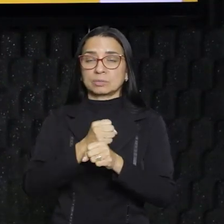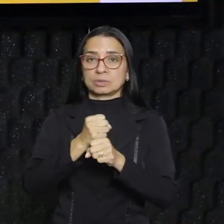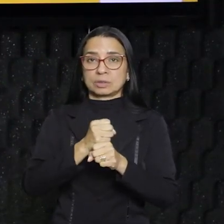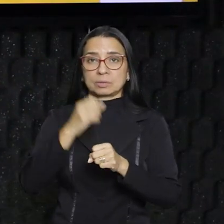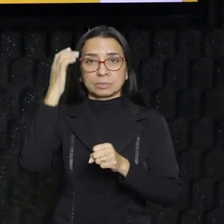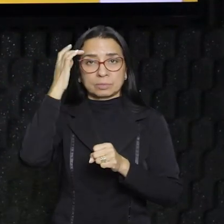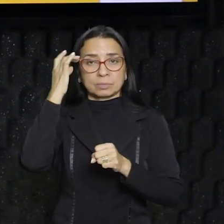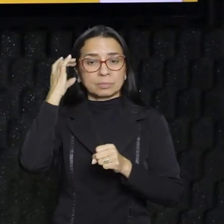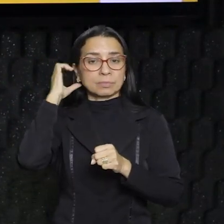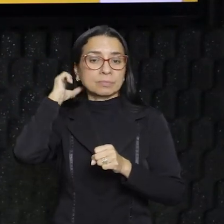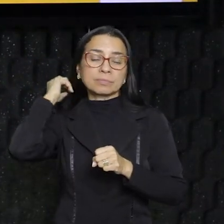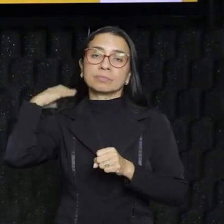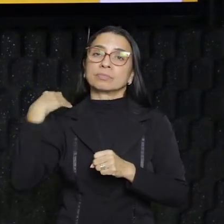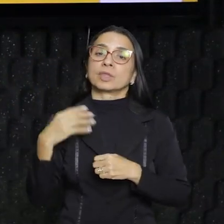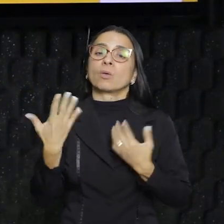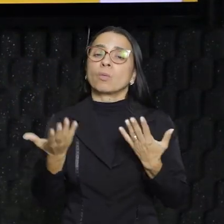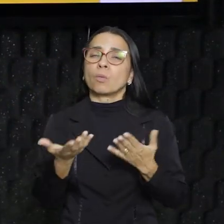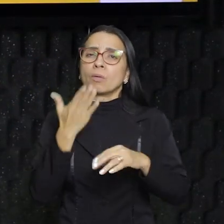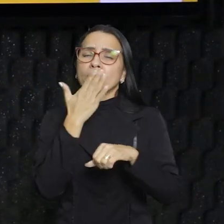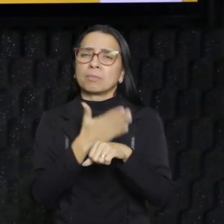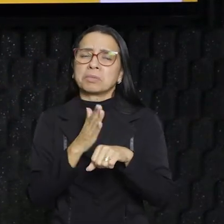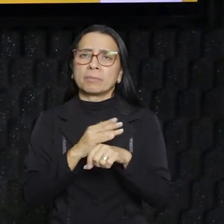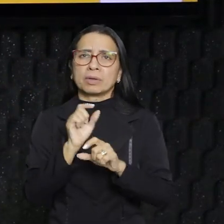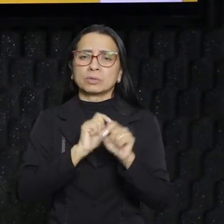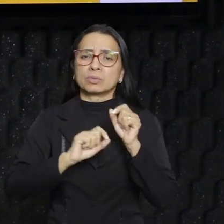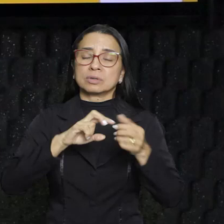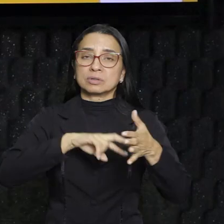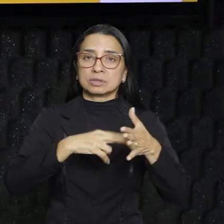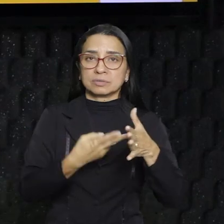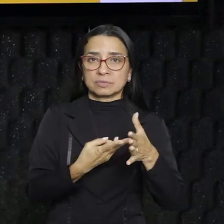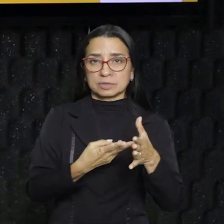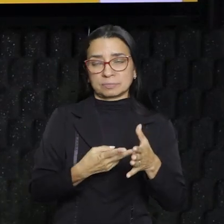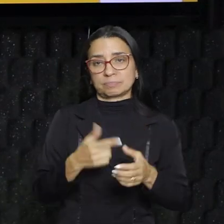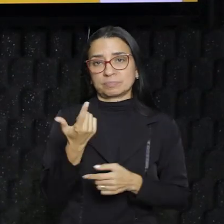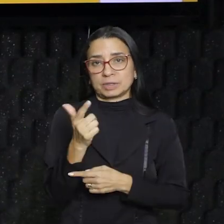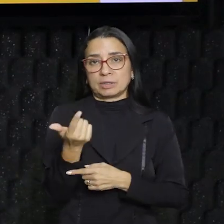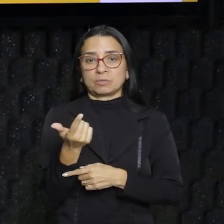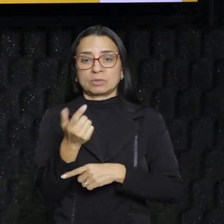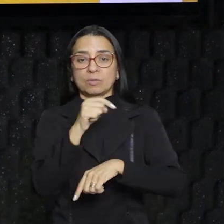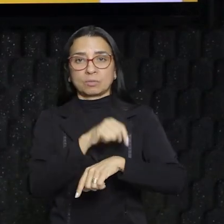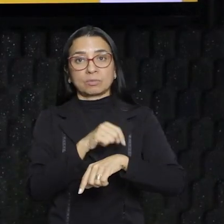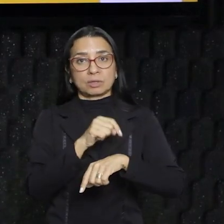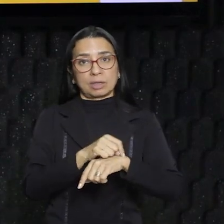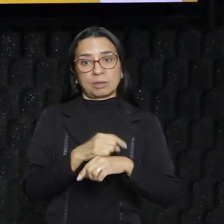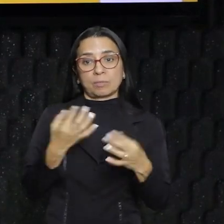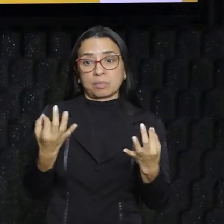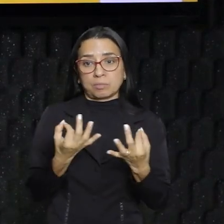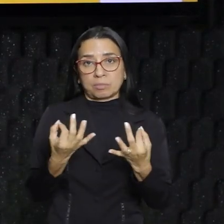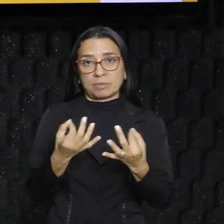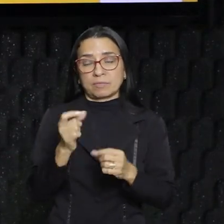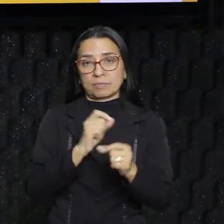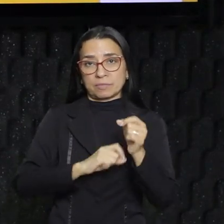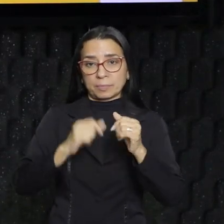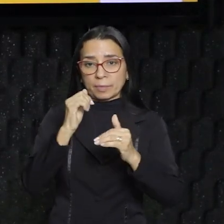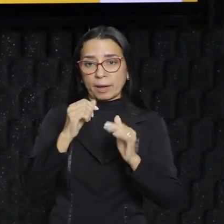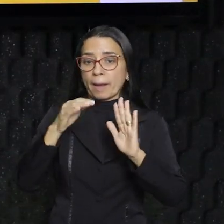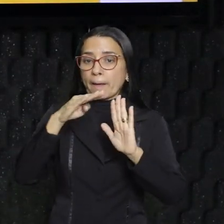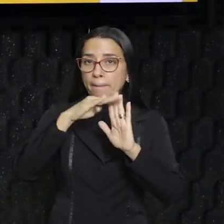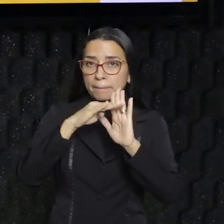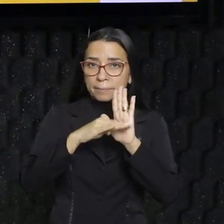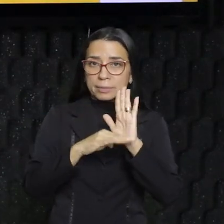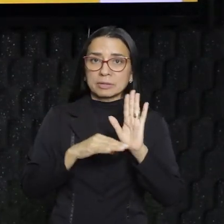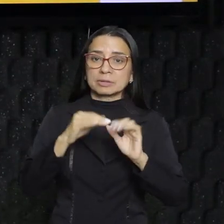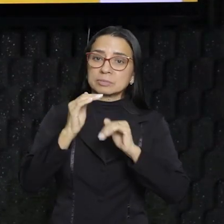Qual é a consequência disso, Marcos? Prática. Que não tivemos um tempo adequado para planejar o crescimento das nossas